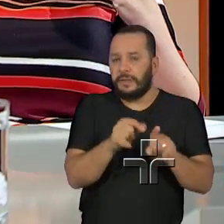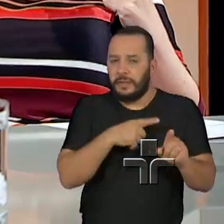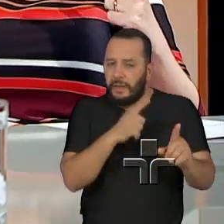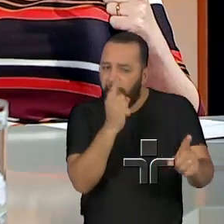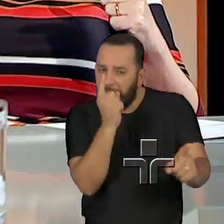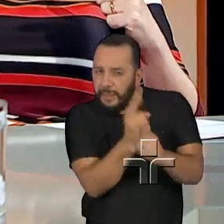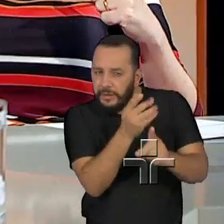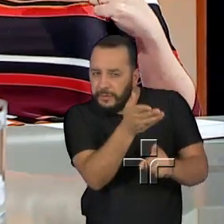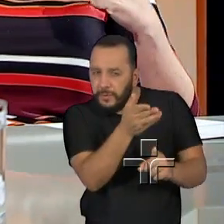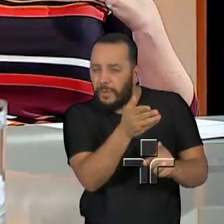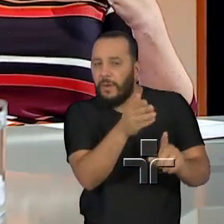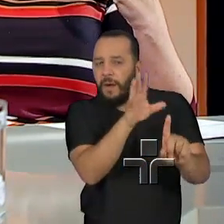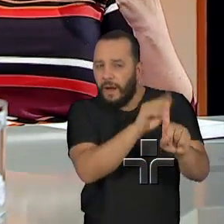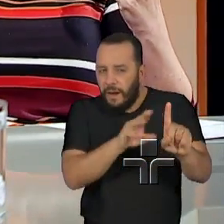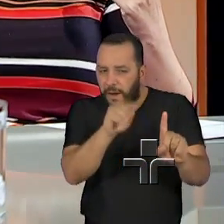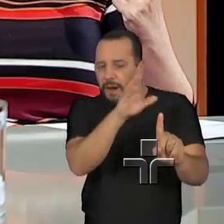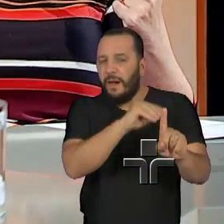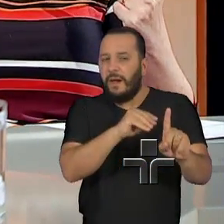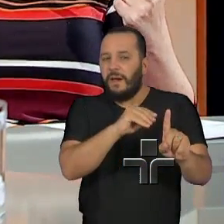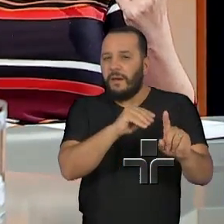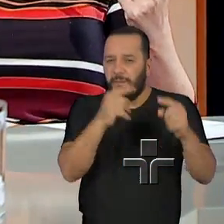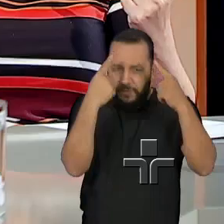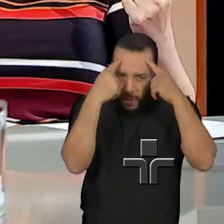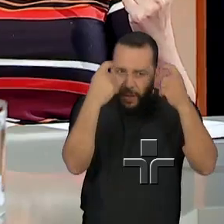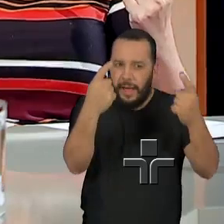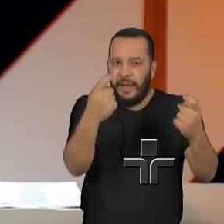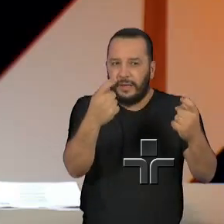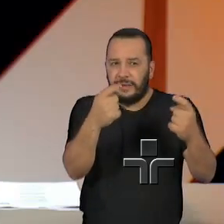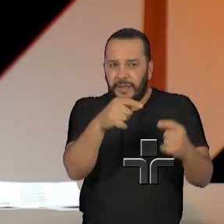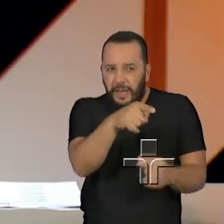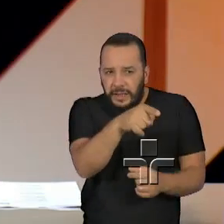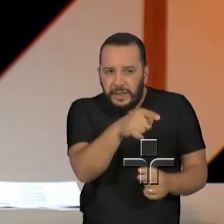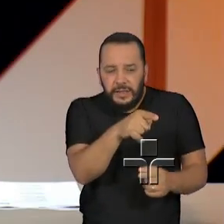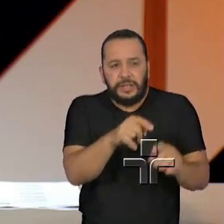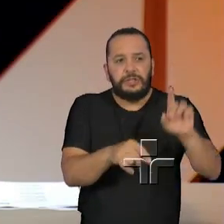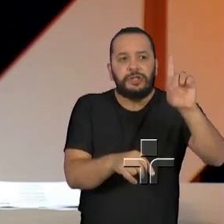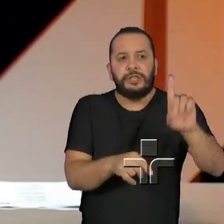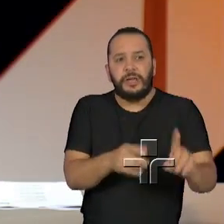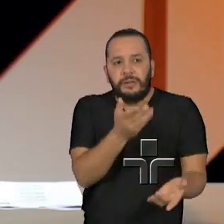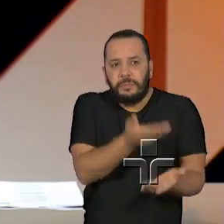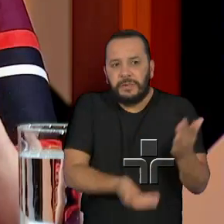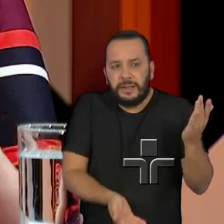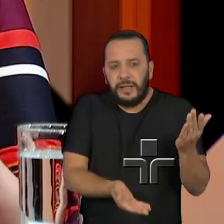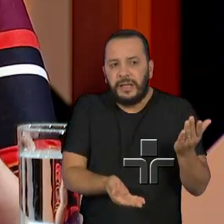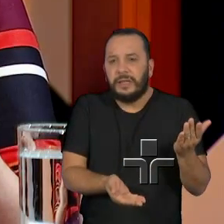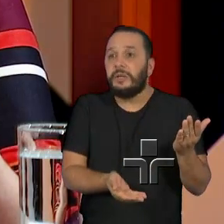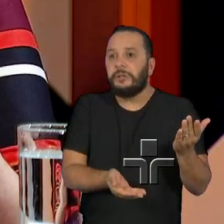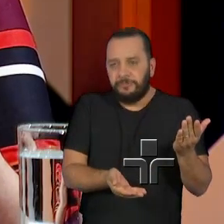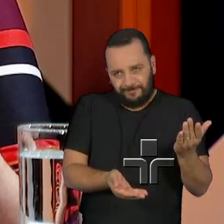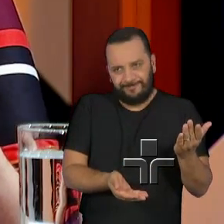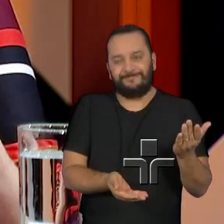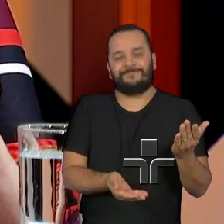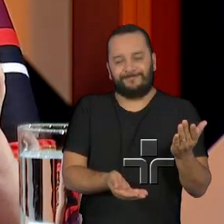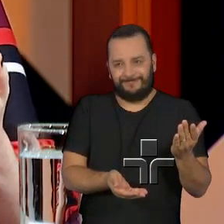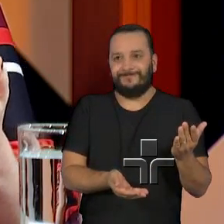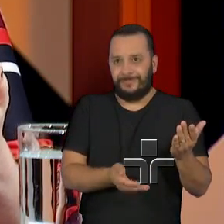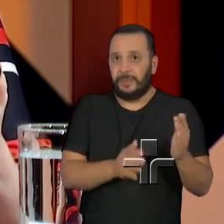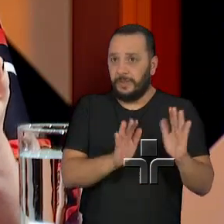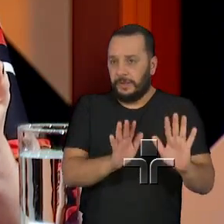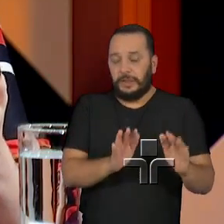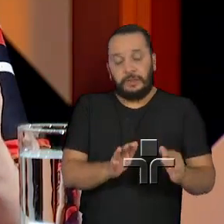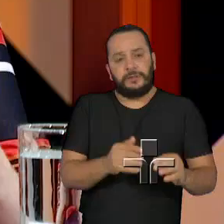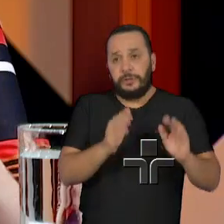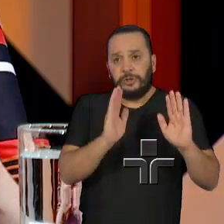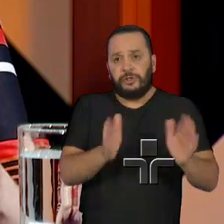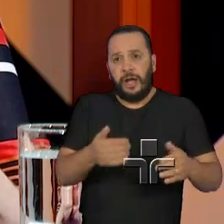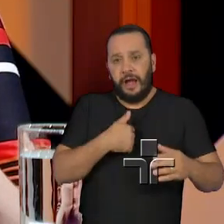violação ou iminência de violação de um direito da criança e adolescente por conta da própria ação da criança